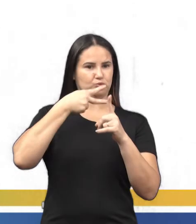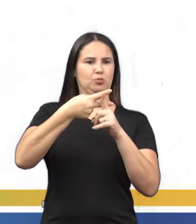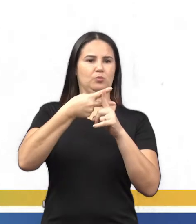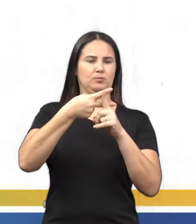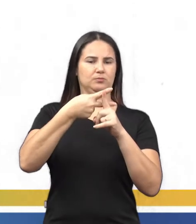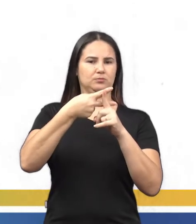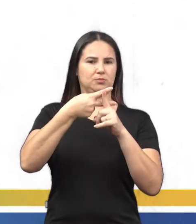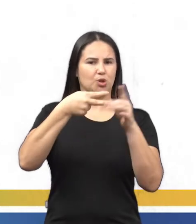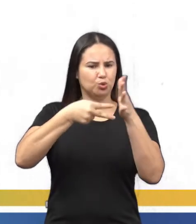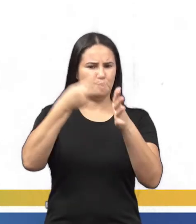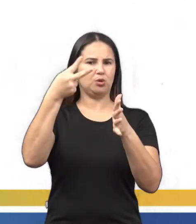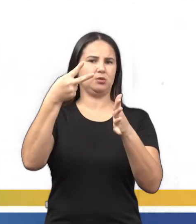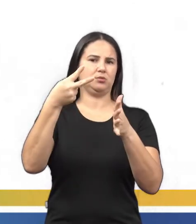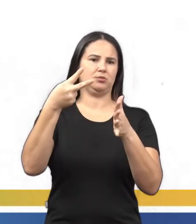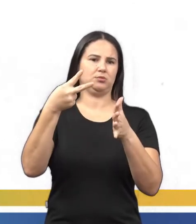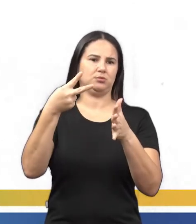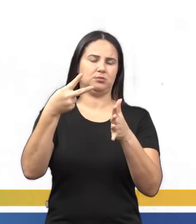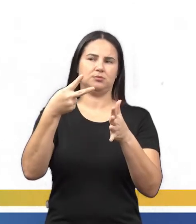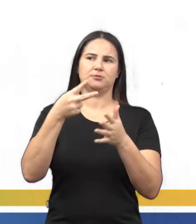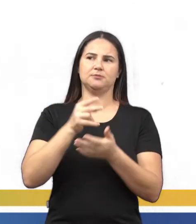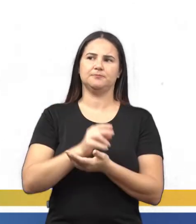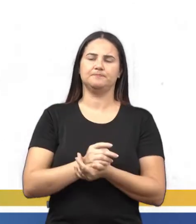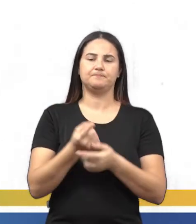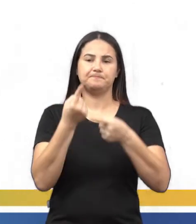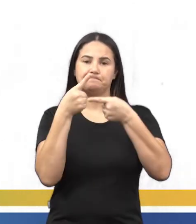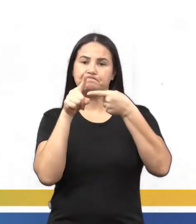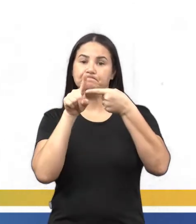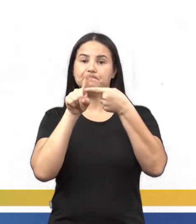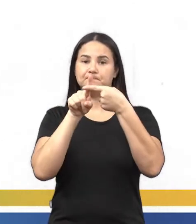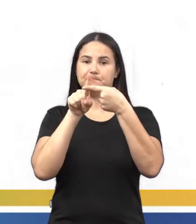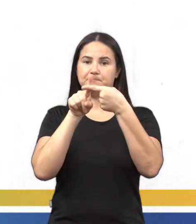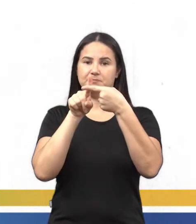Adicionado é o símbolo da adição.